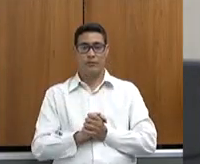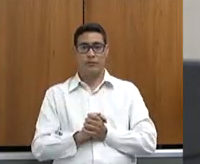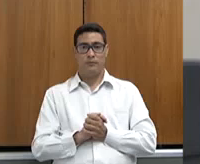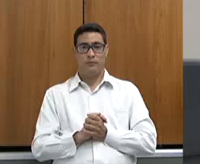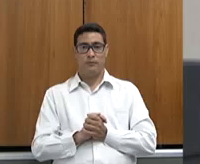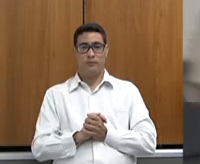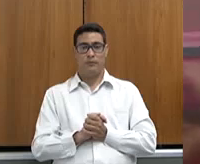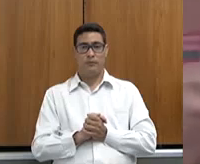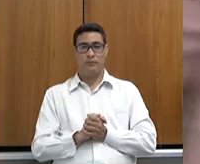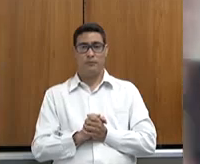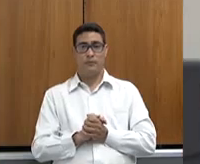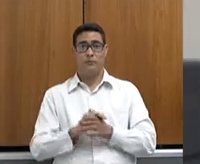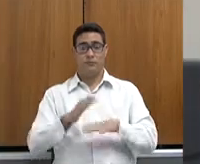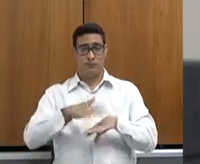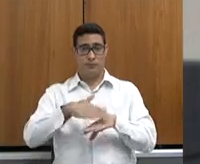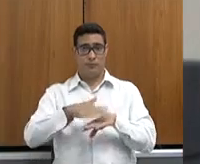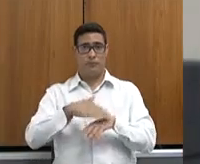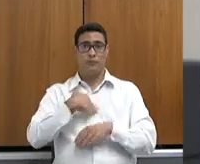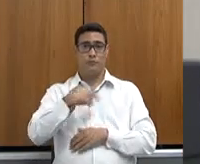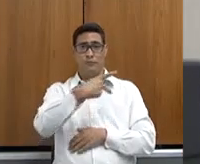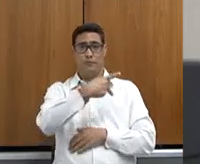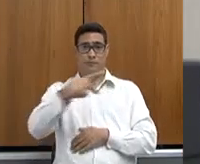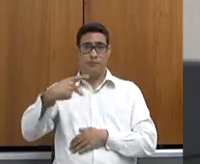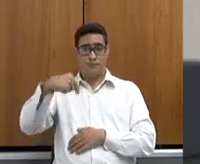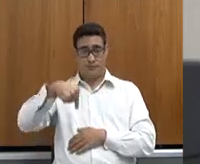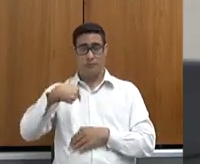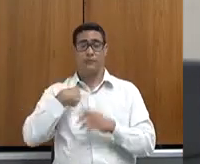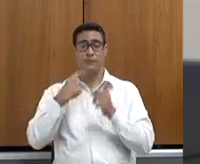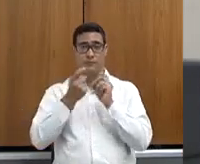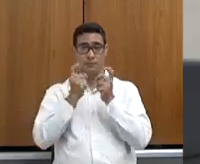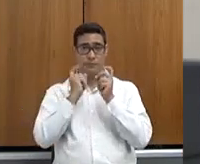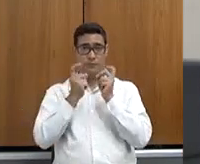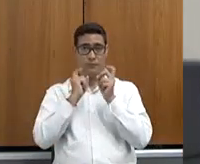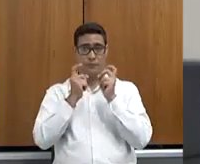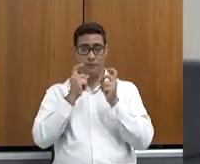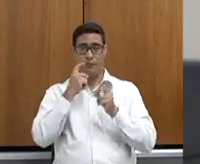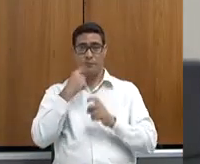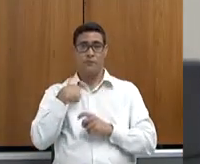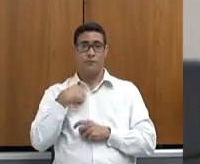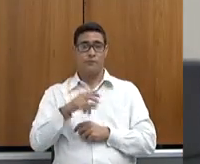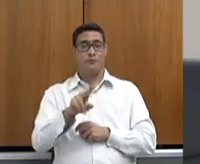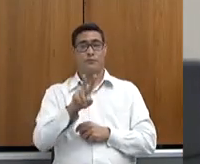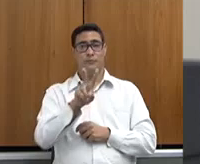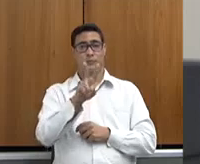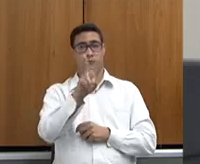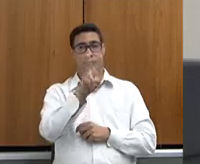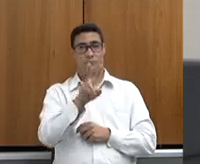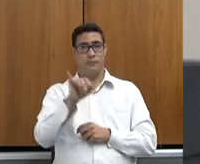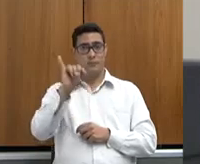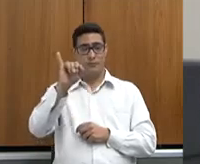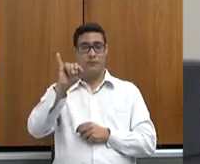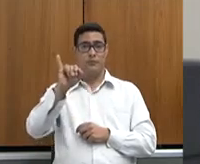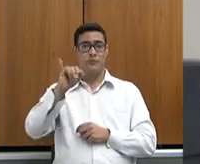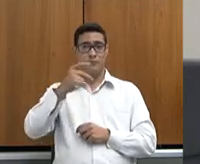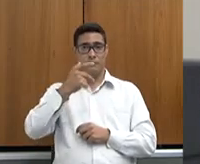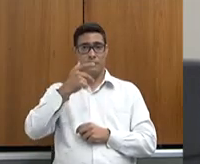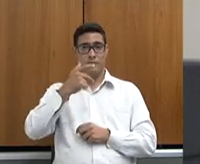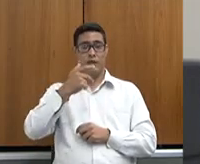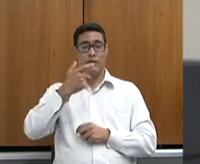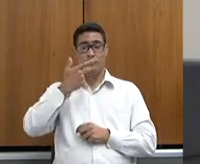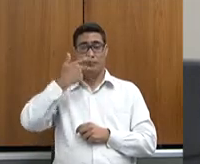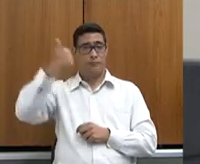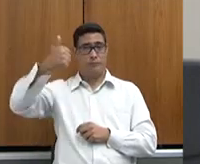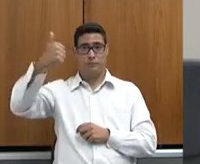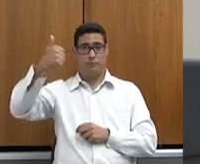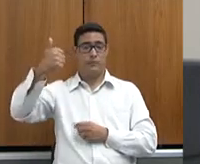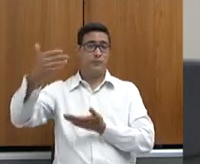na prerrogativa de presidente dessa sessão, eu vou passar a minha vez de falar primeiro para o